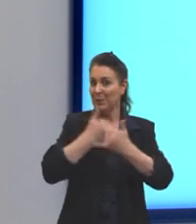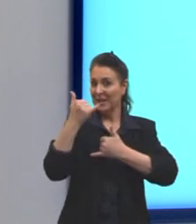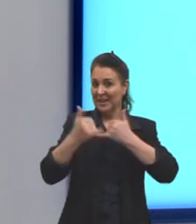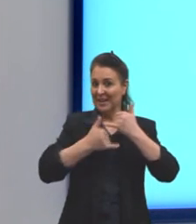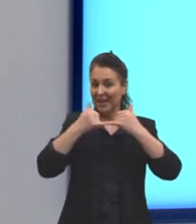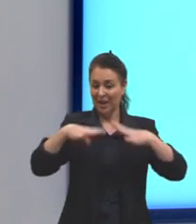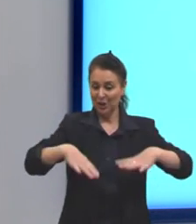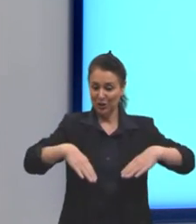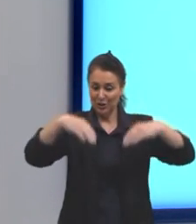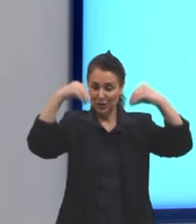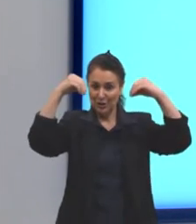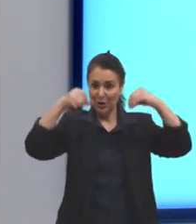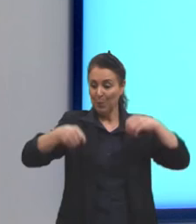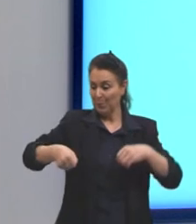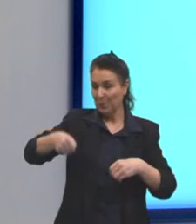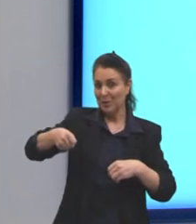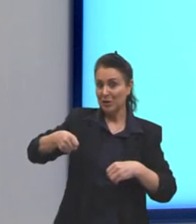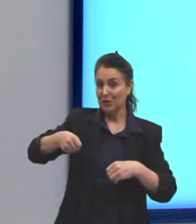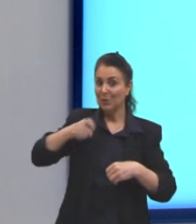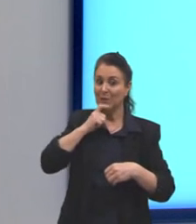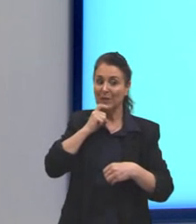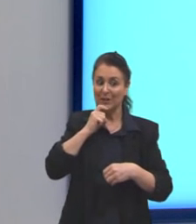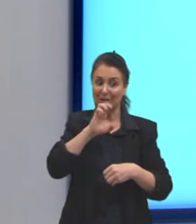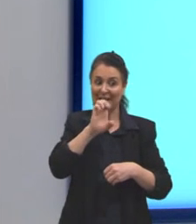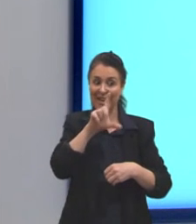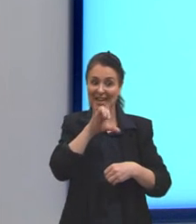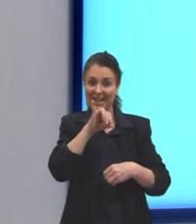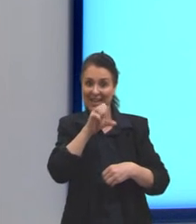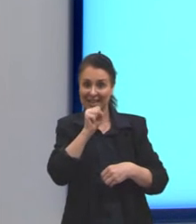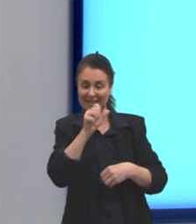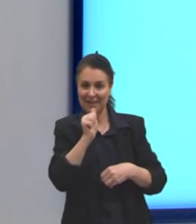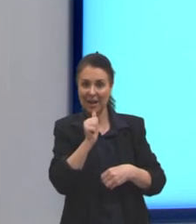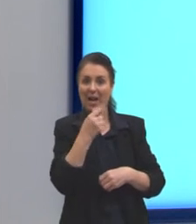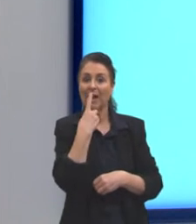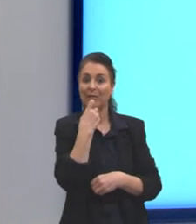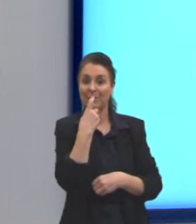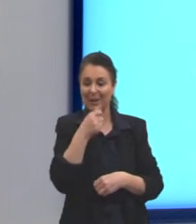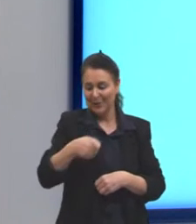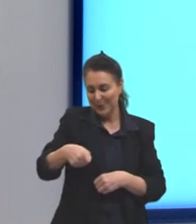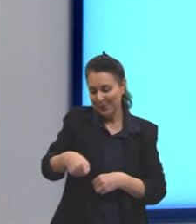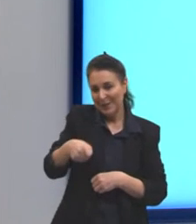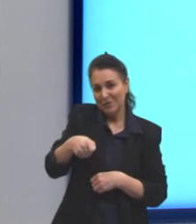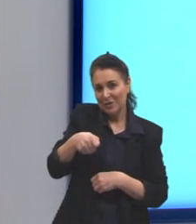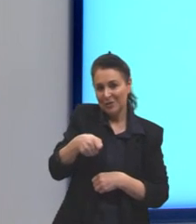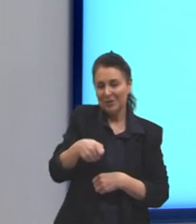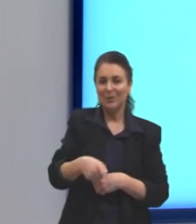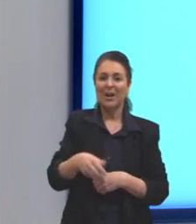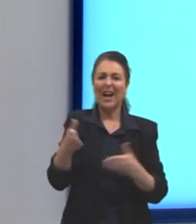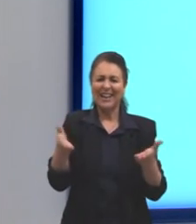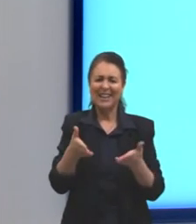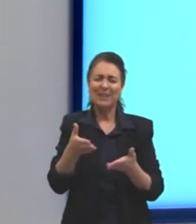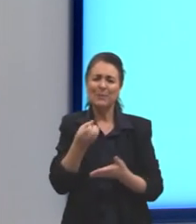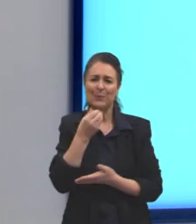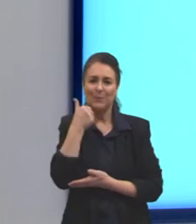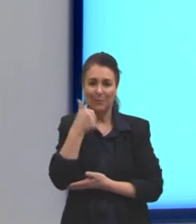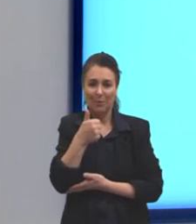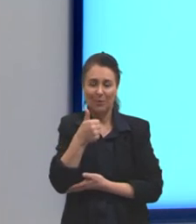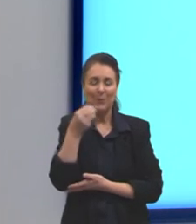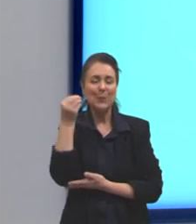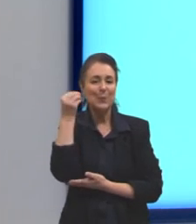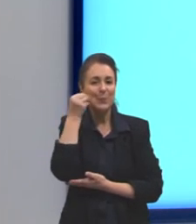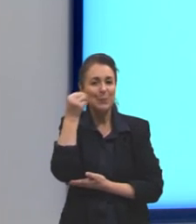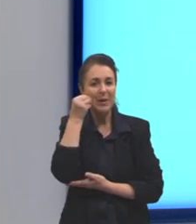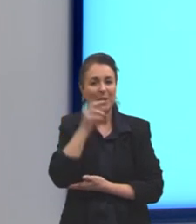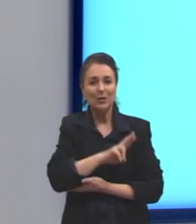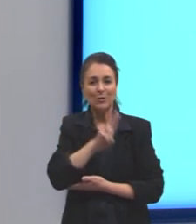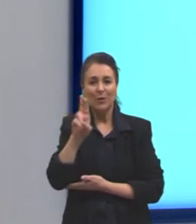baldinho é verde e o da Elisa é vermelho. Aqui é legal. Um beijo, Bernardo. Aqui a